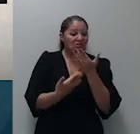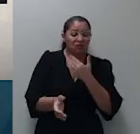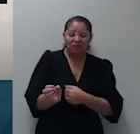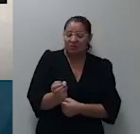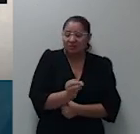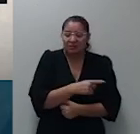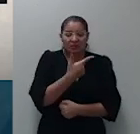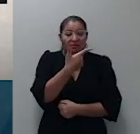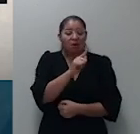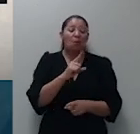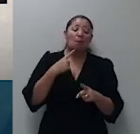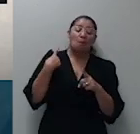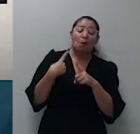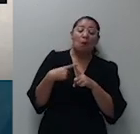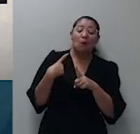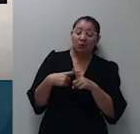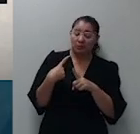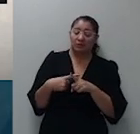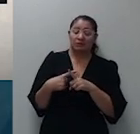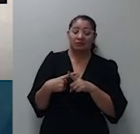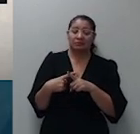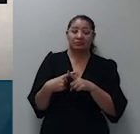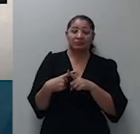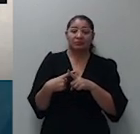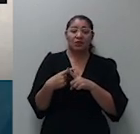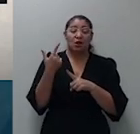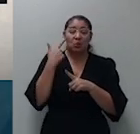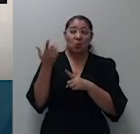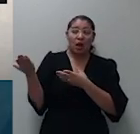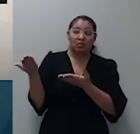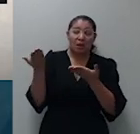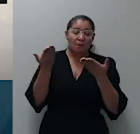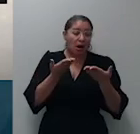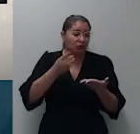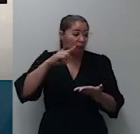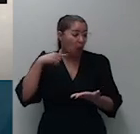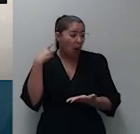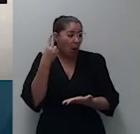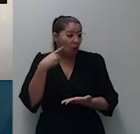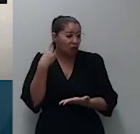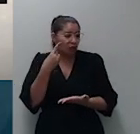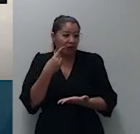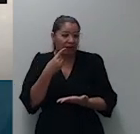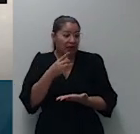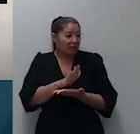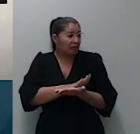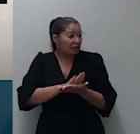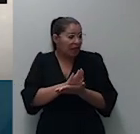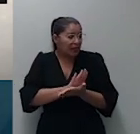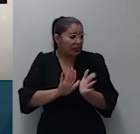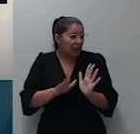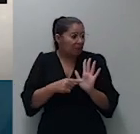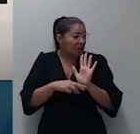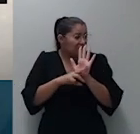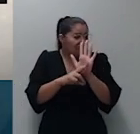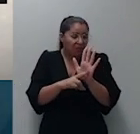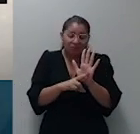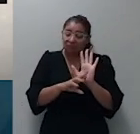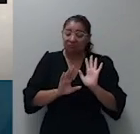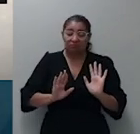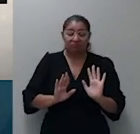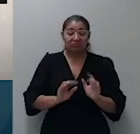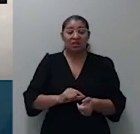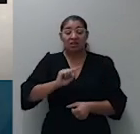de fato, quando compareceu o advogado, ele não tinha poder algum, não representava, não tinha poder algum, e depois, quando